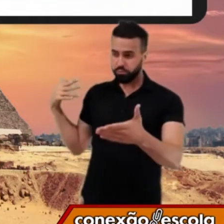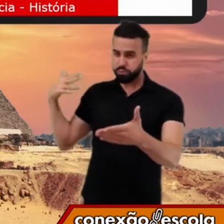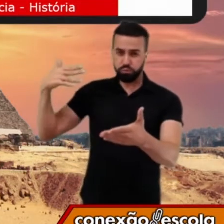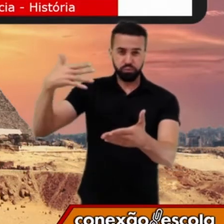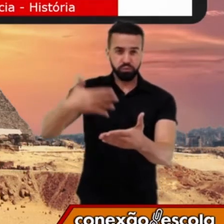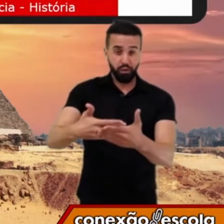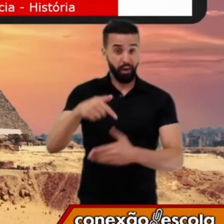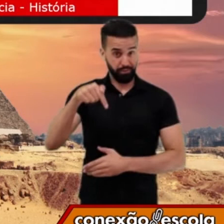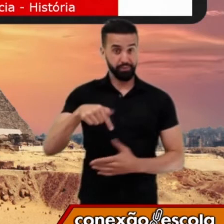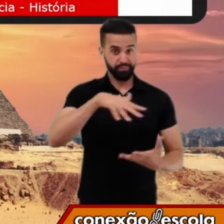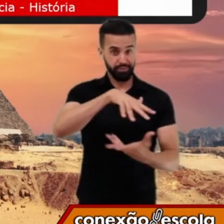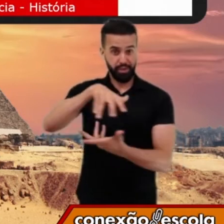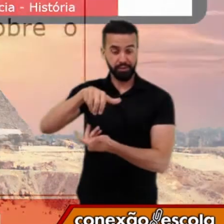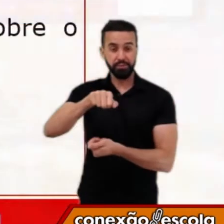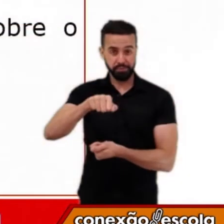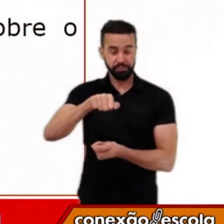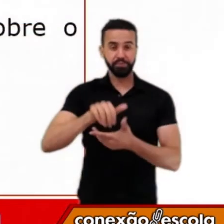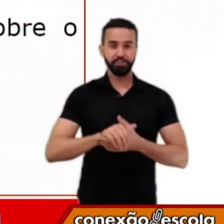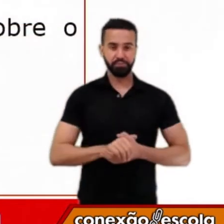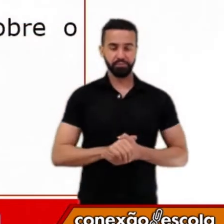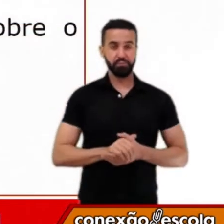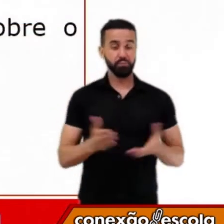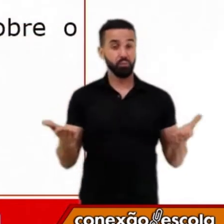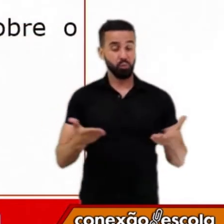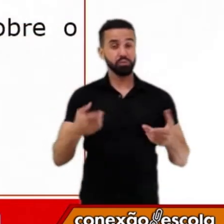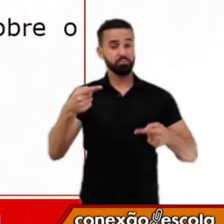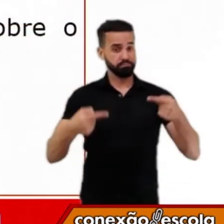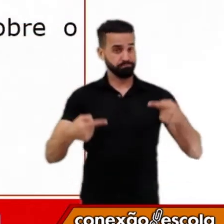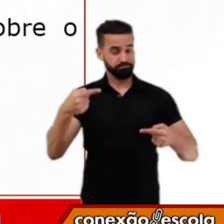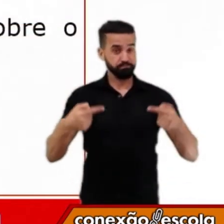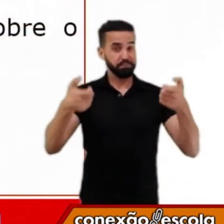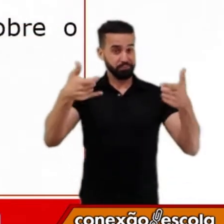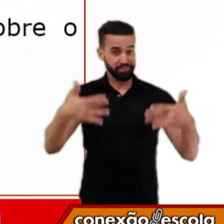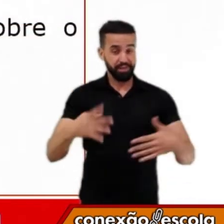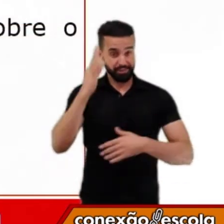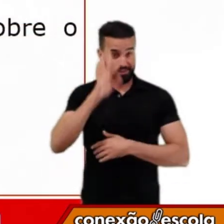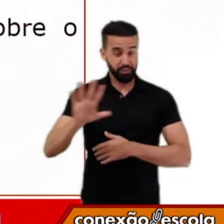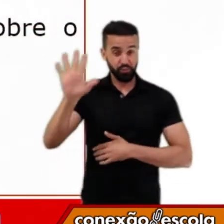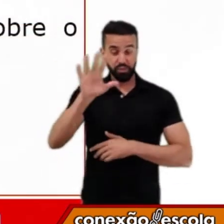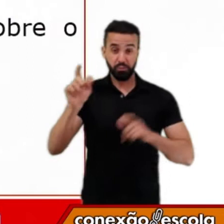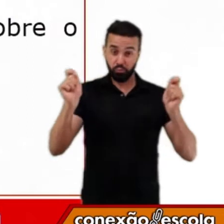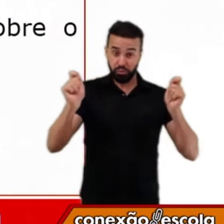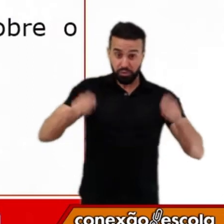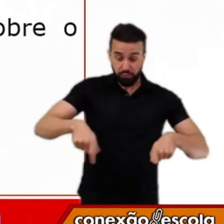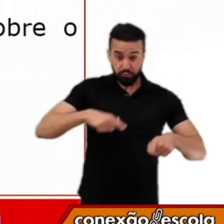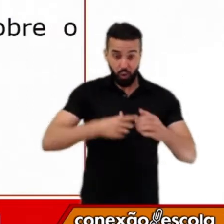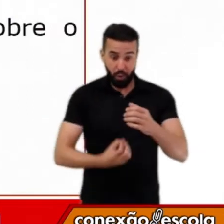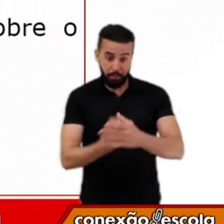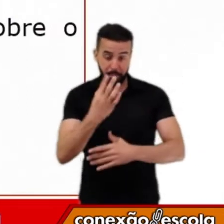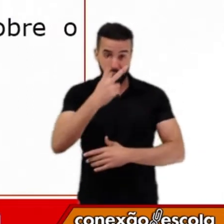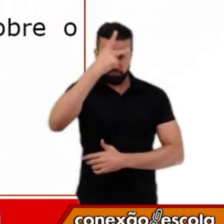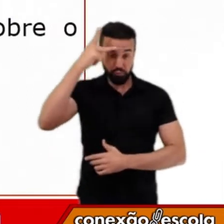passado nessa Terra. Hoje debateremos algumas teorias, como eu já disse, que subsidiam o aparecimento do ser humano na Terra. É